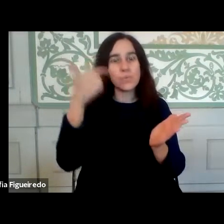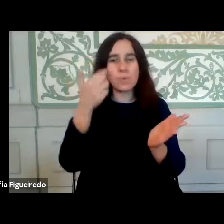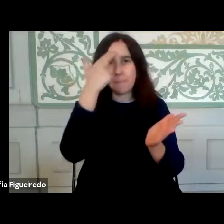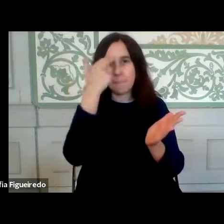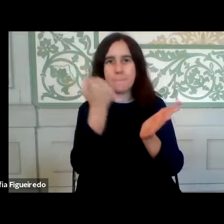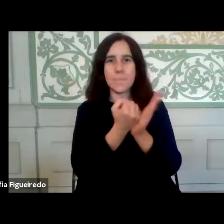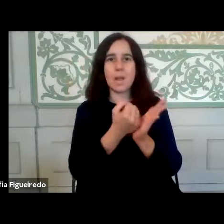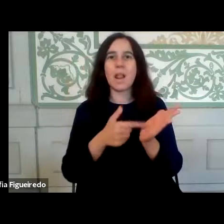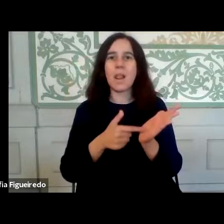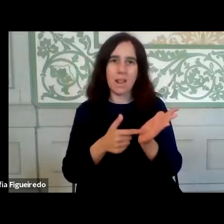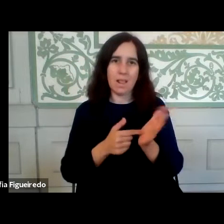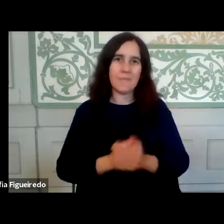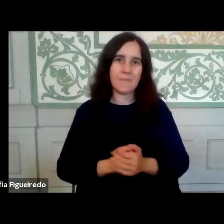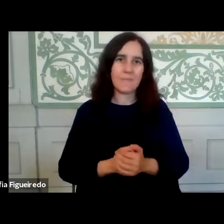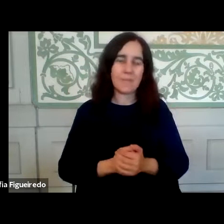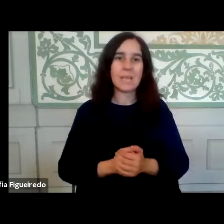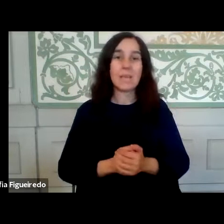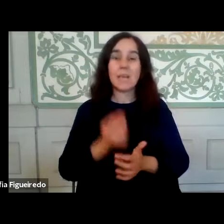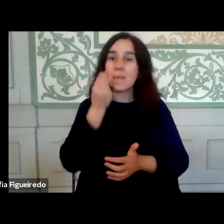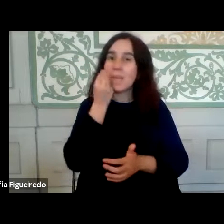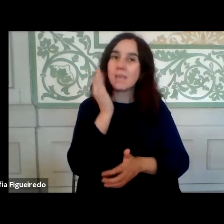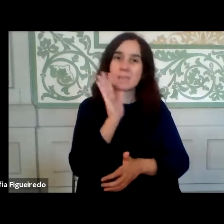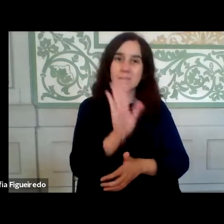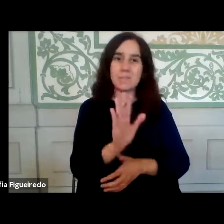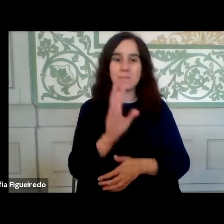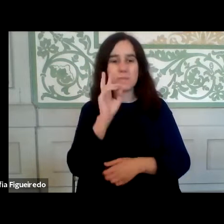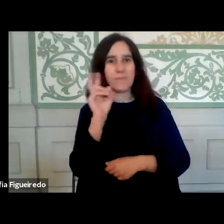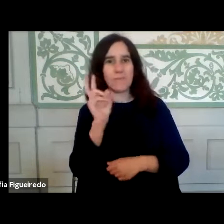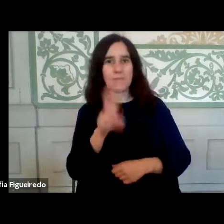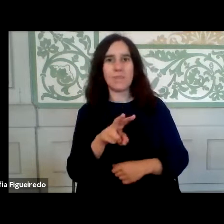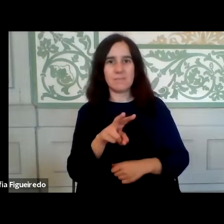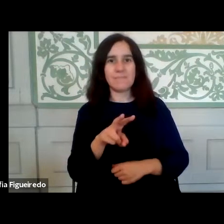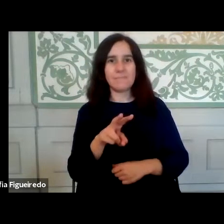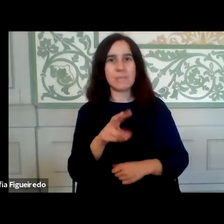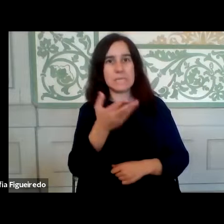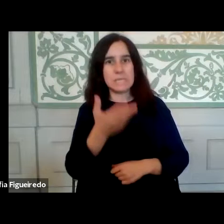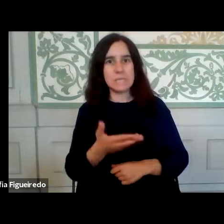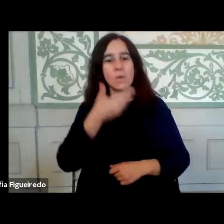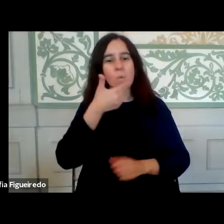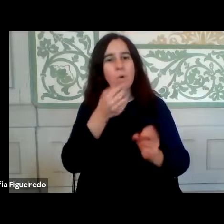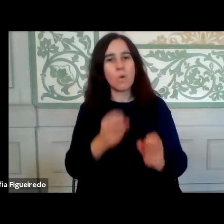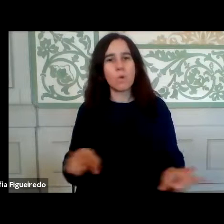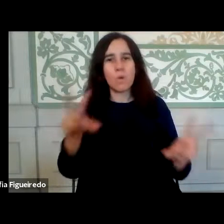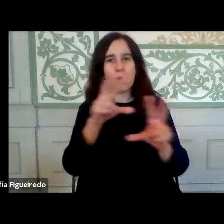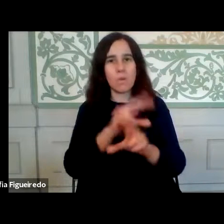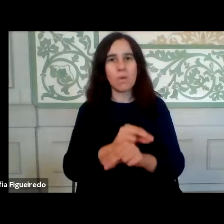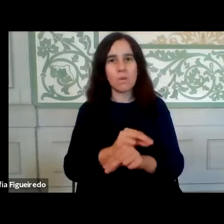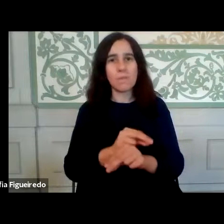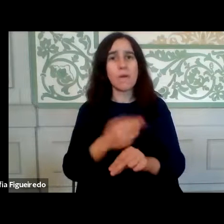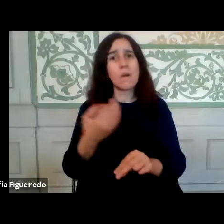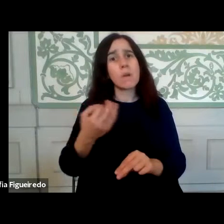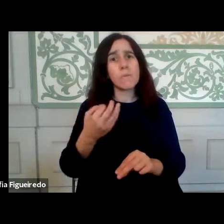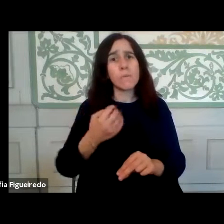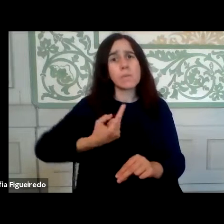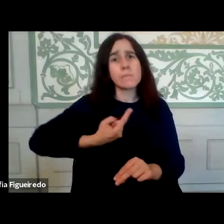e é assim que devemos ver estas novas experiências que tiveram de ser